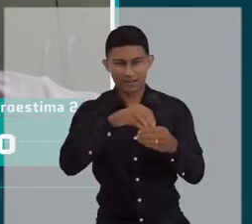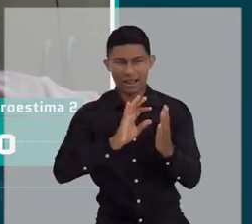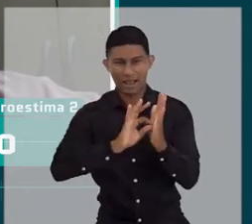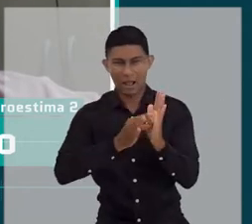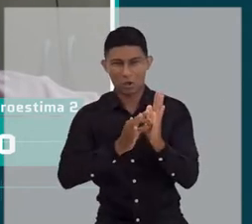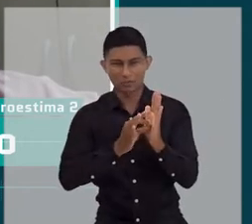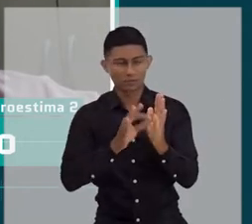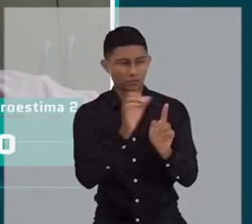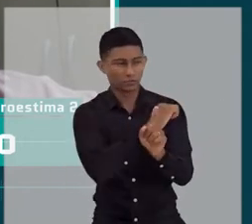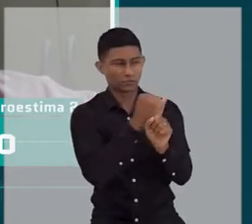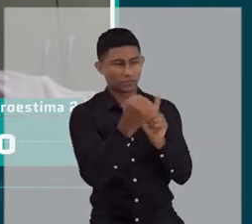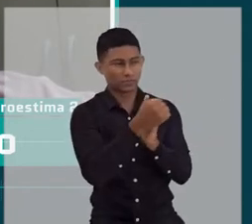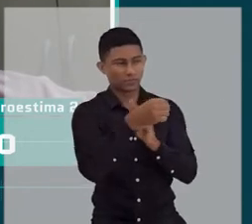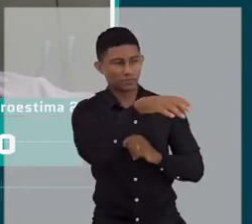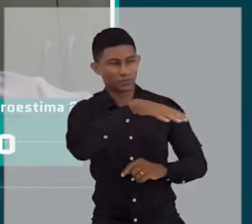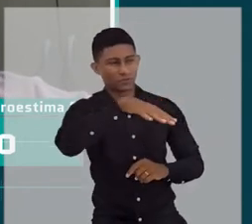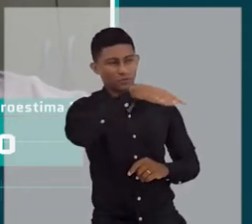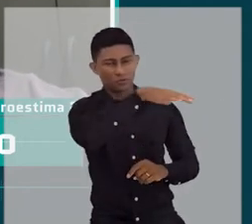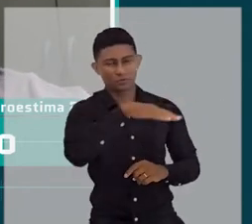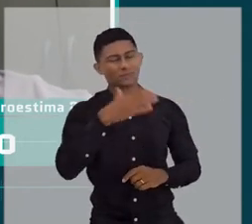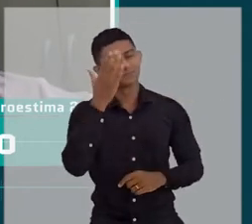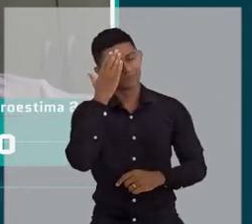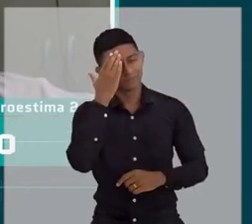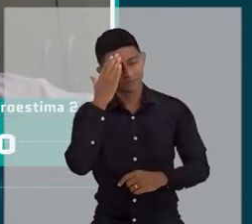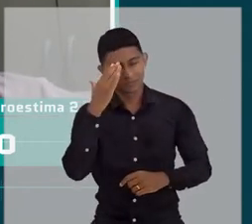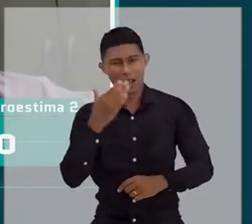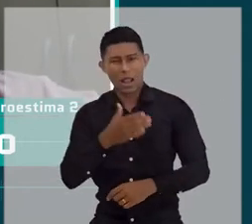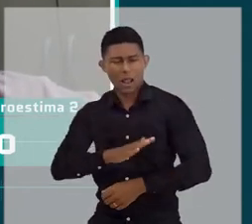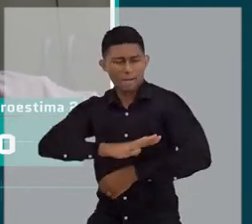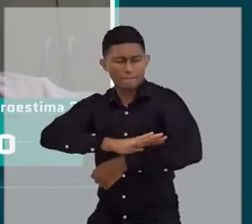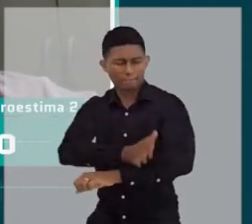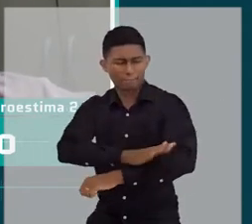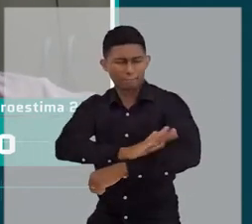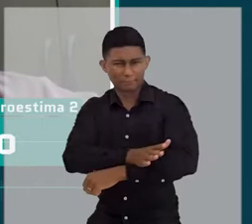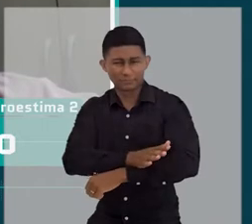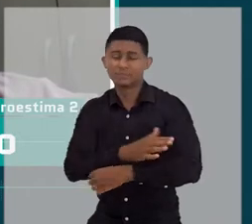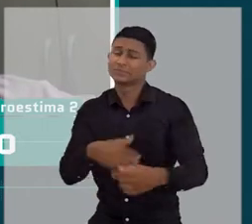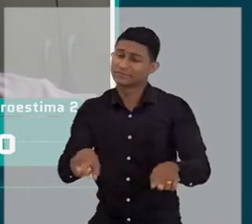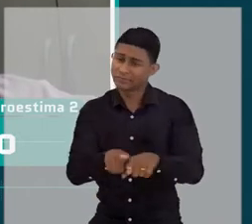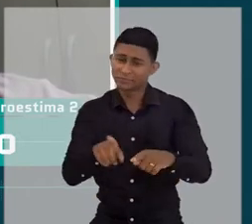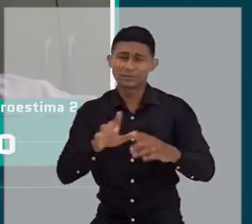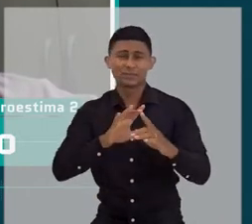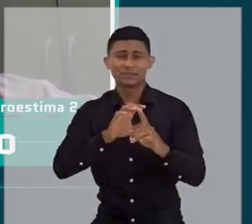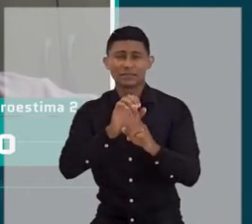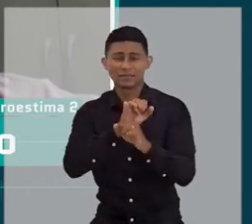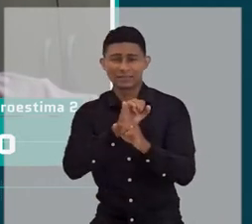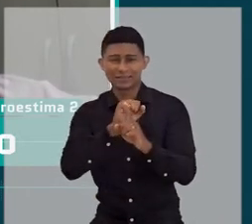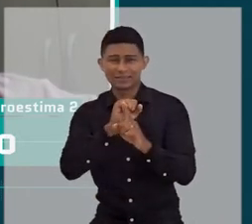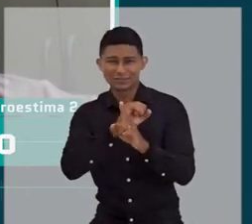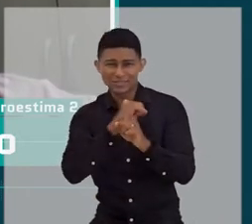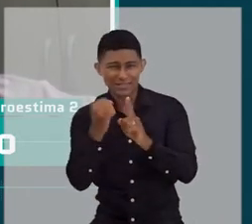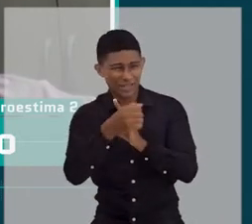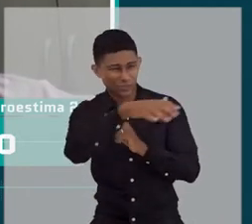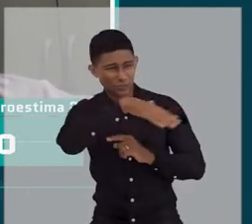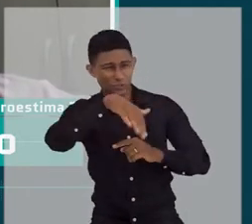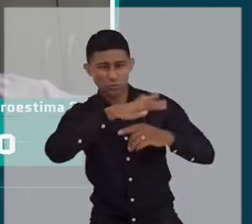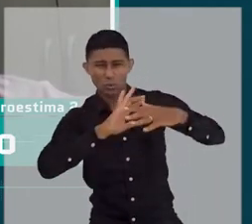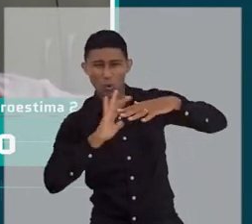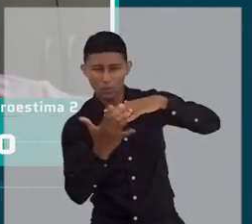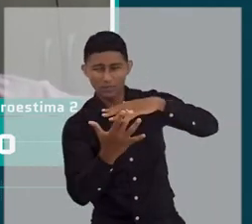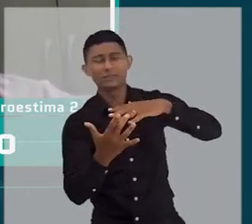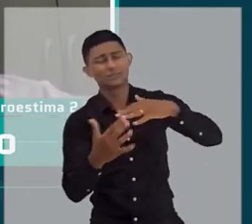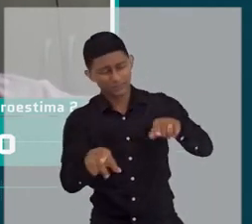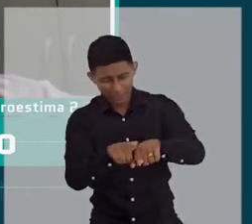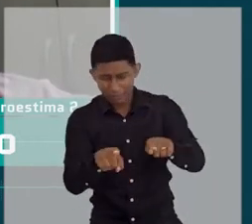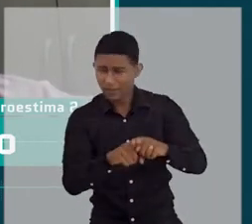algoritmo, o algoritmo é o comportamento da sociedade, se nós estamos numa sociedade racista, o algoritmo vai ser racista e não tem